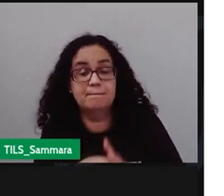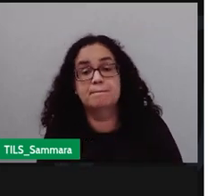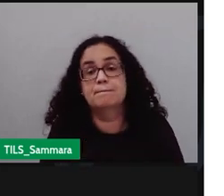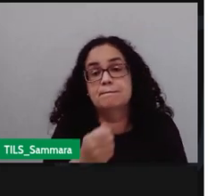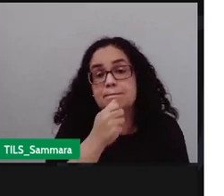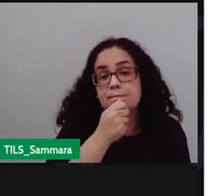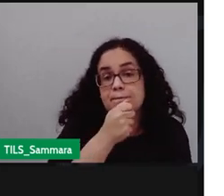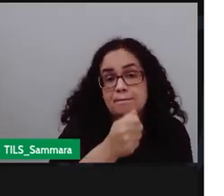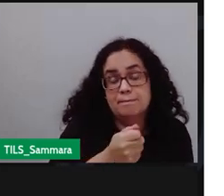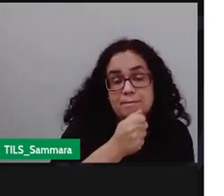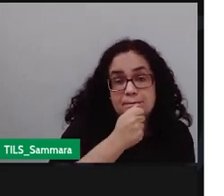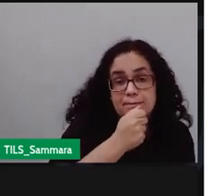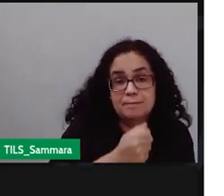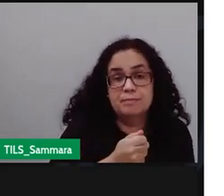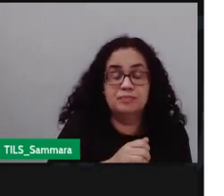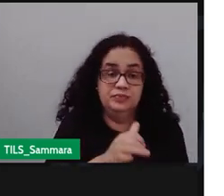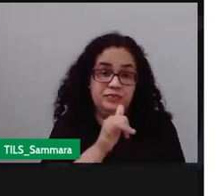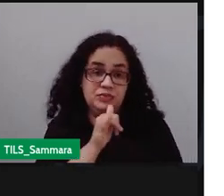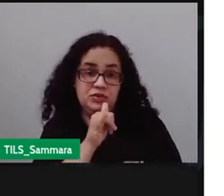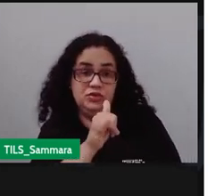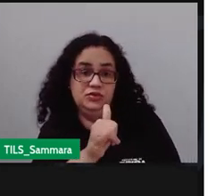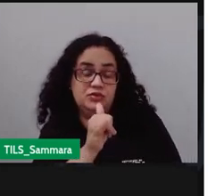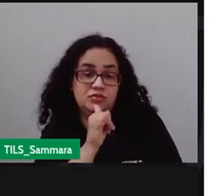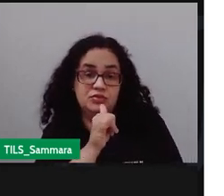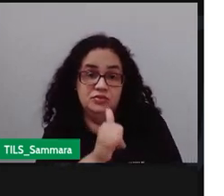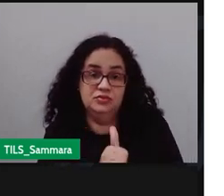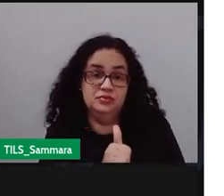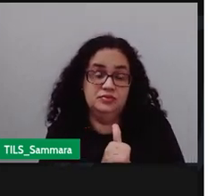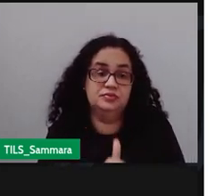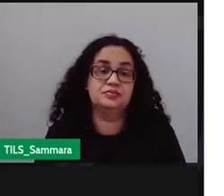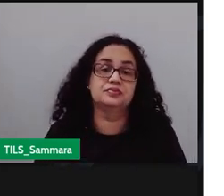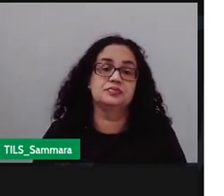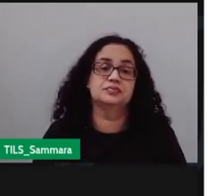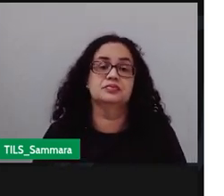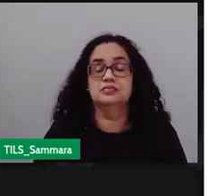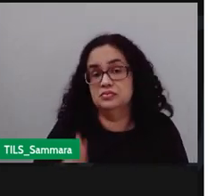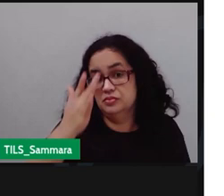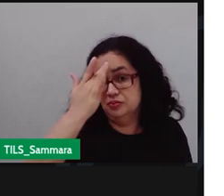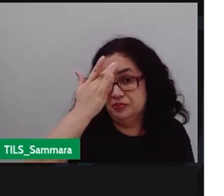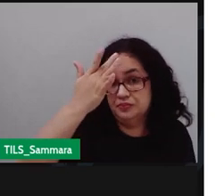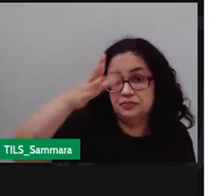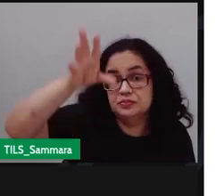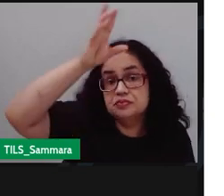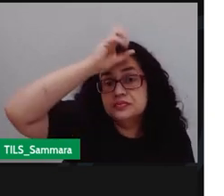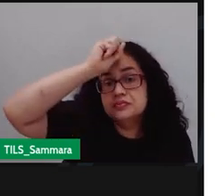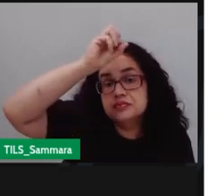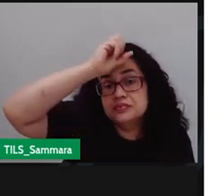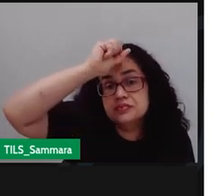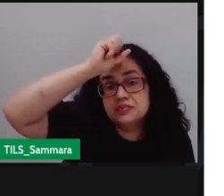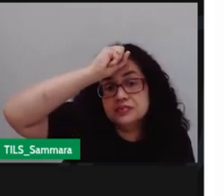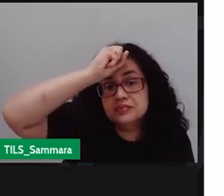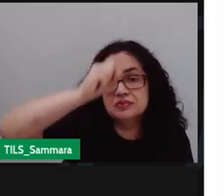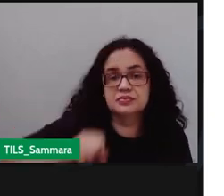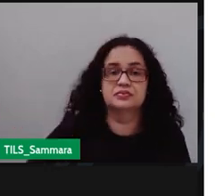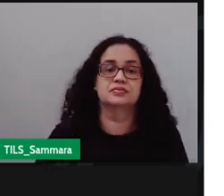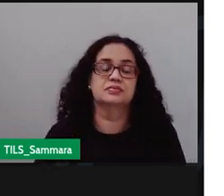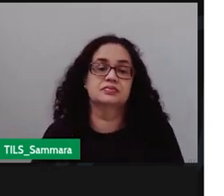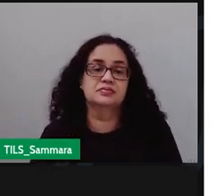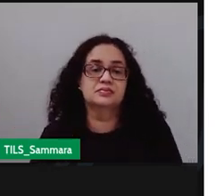especialistas que devem dar uma informação técnica porém de fácil compreensão sobre determinado assunto.